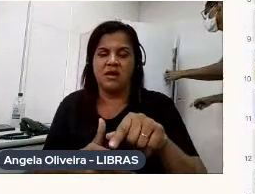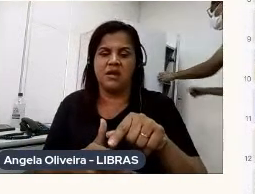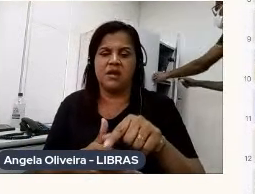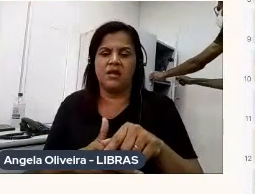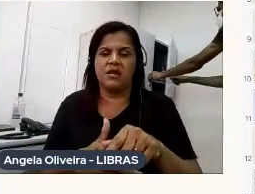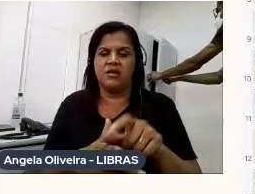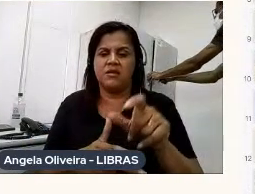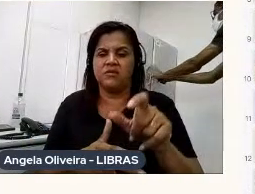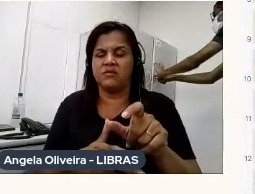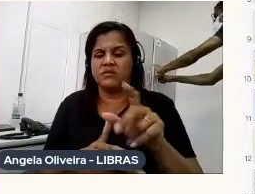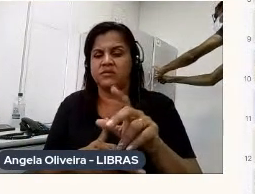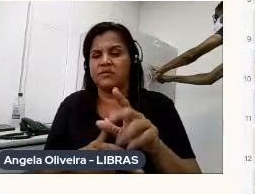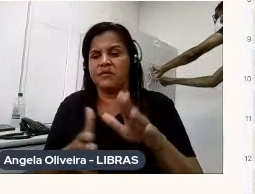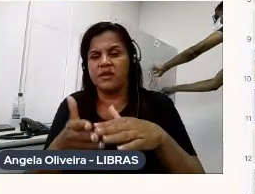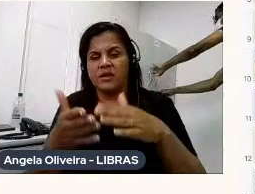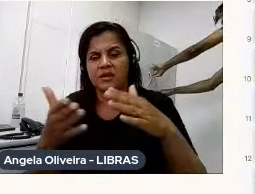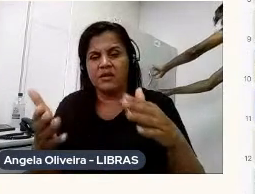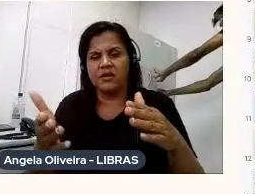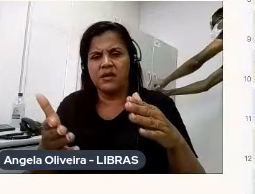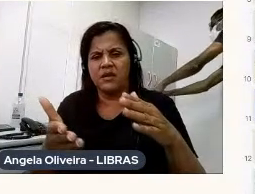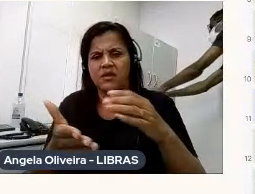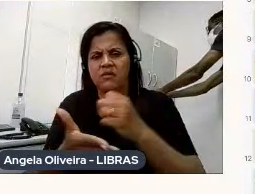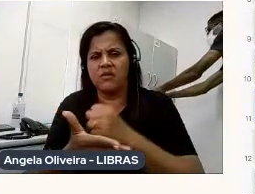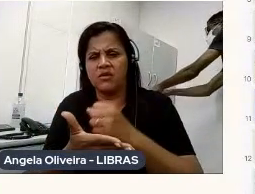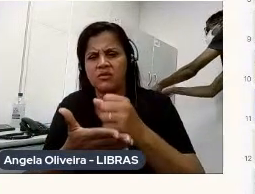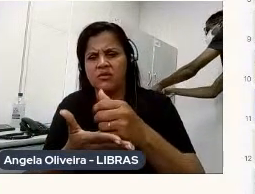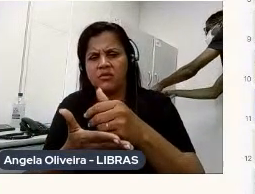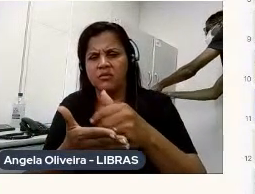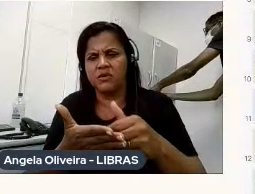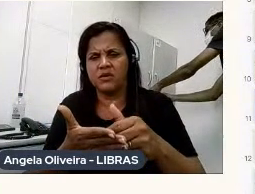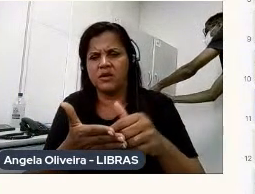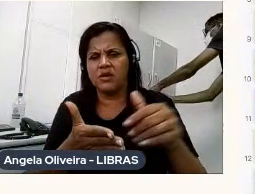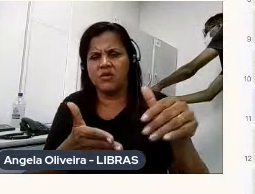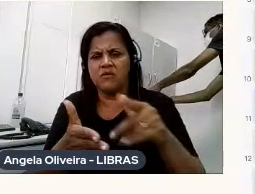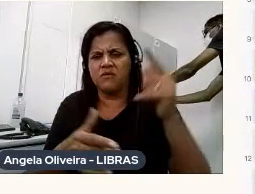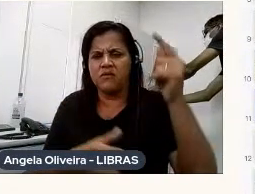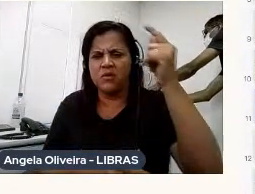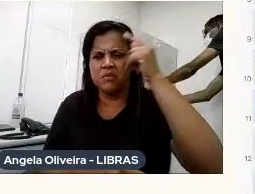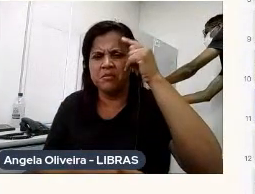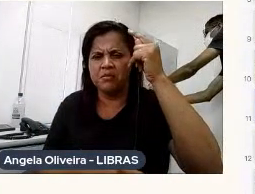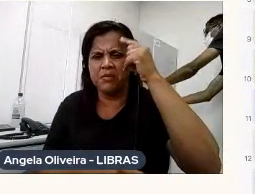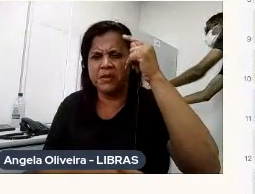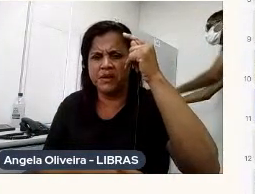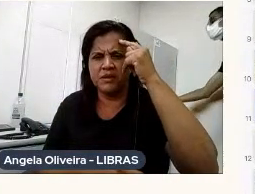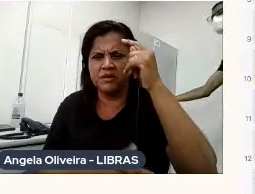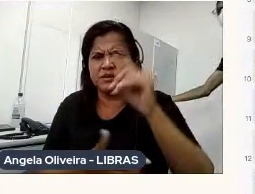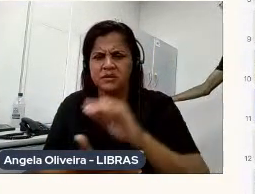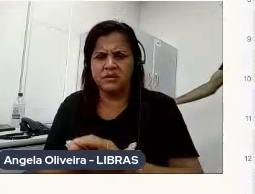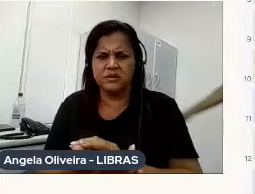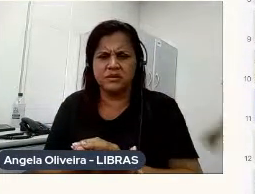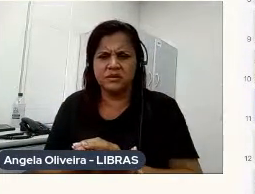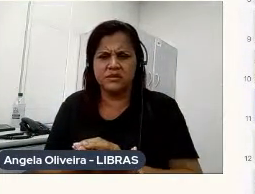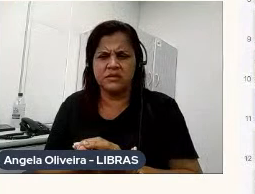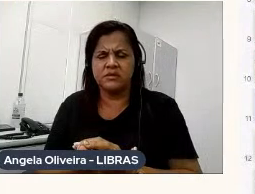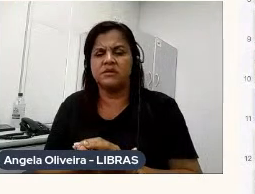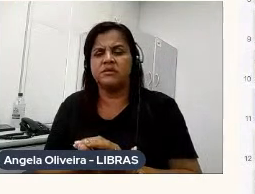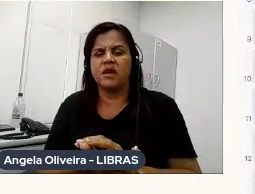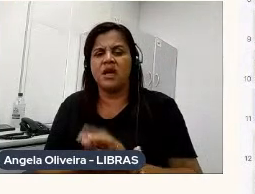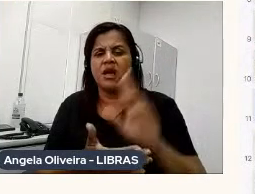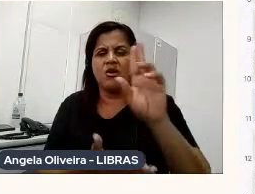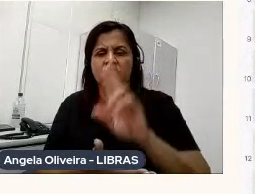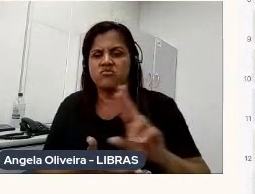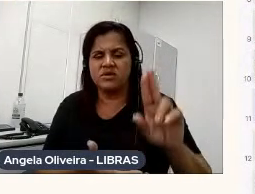e como era um documentário, o caminho que eu fiz foi pensar, eu vou usar animação, usar essas